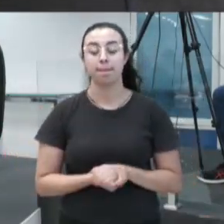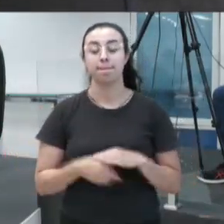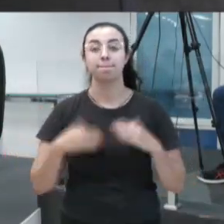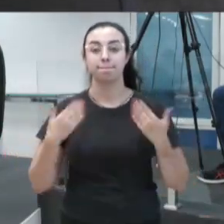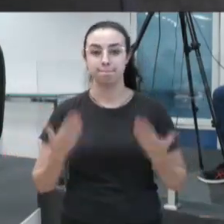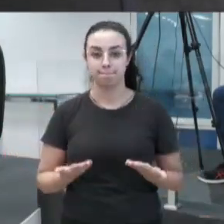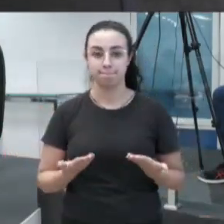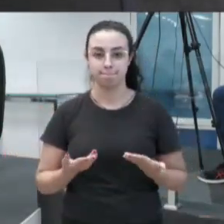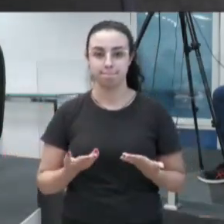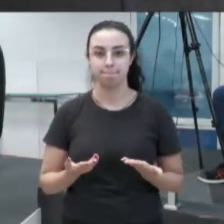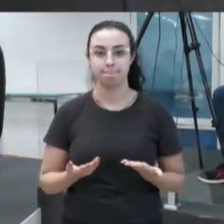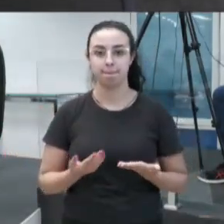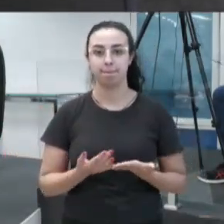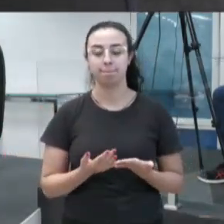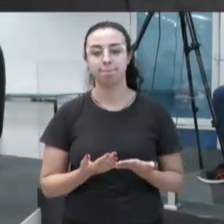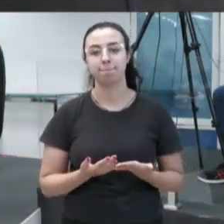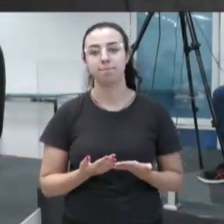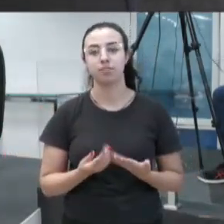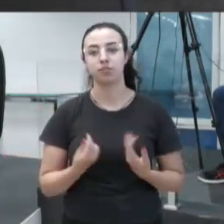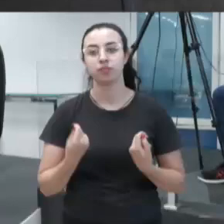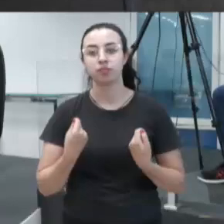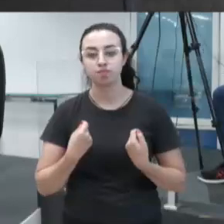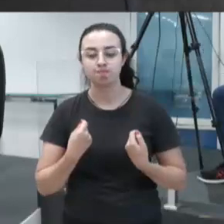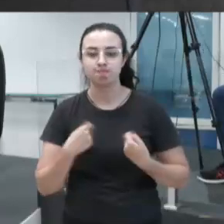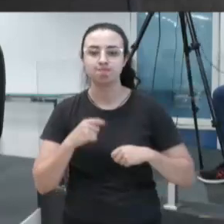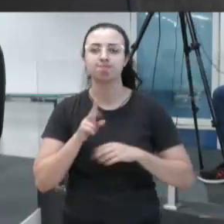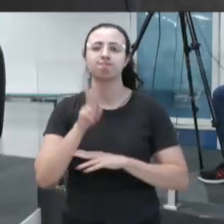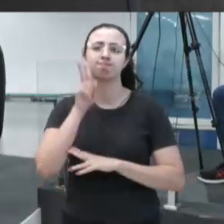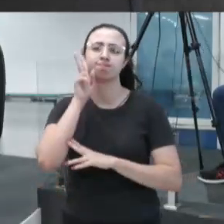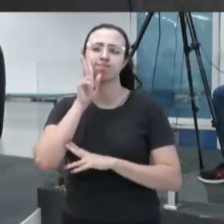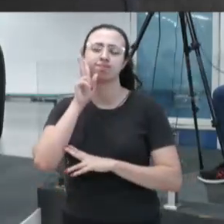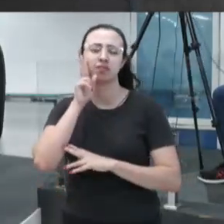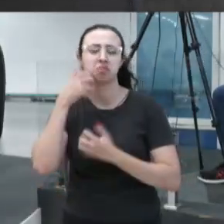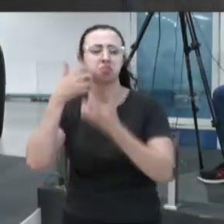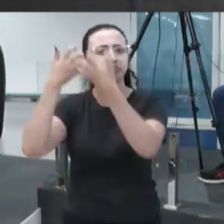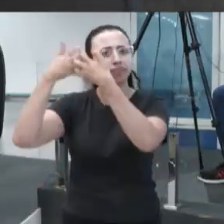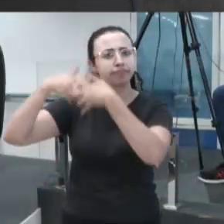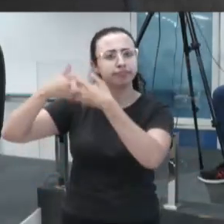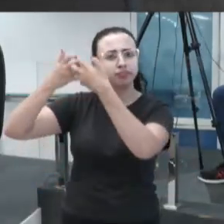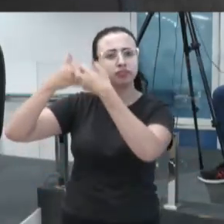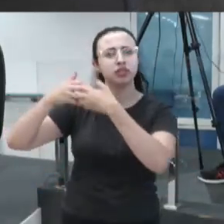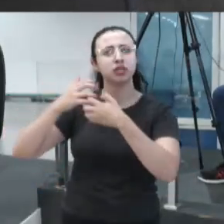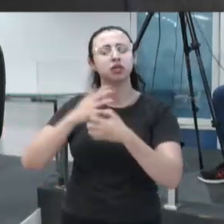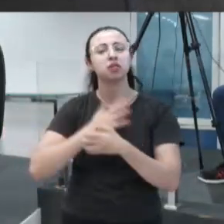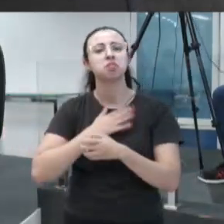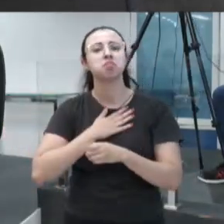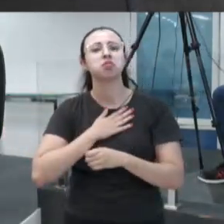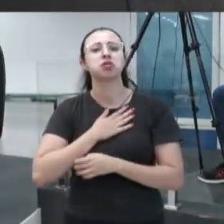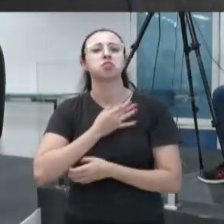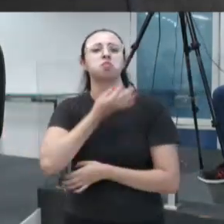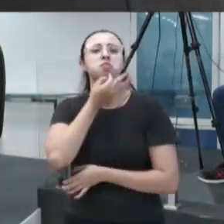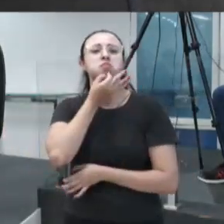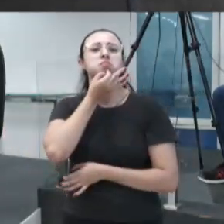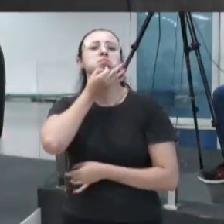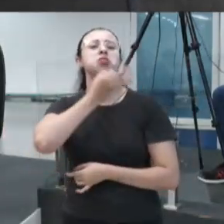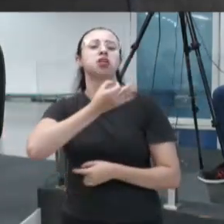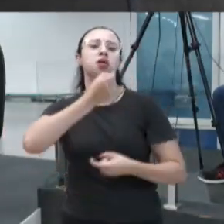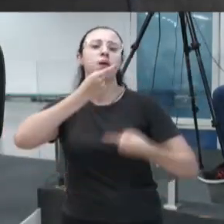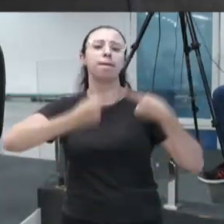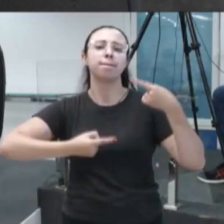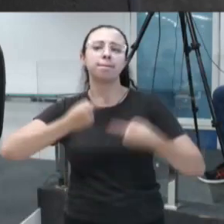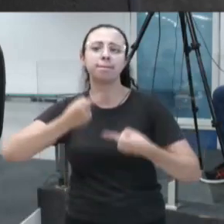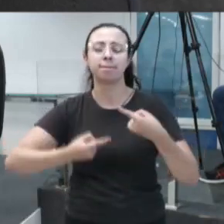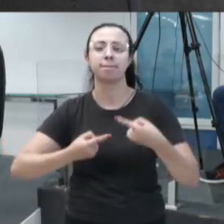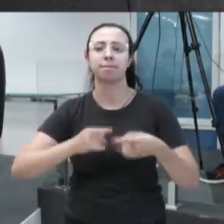Então, gente, eu vi assim, me fez refletir nesses últimos dias, o meu posicionamento político de independência, de coerência,